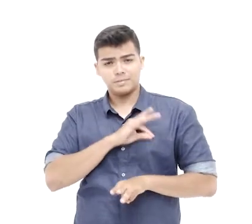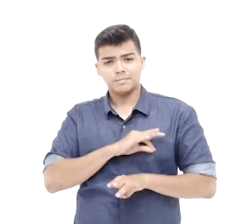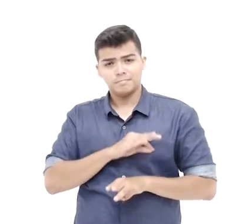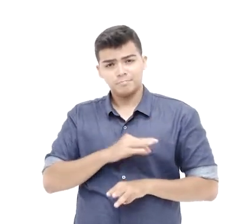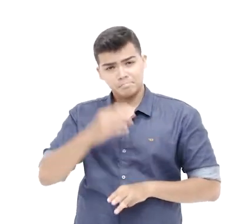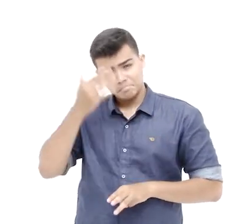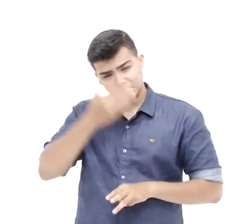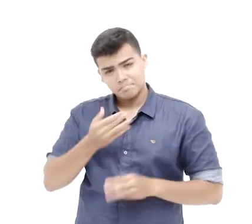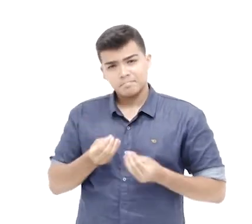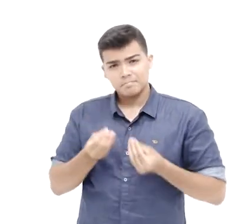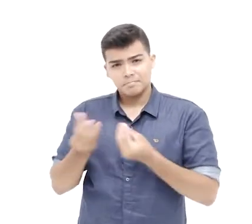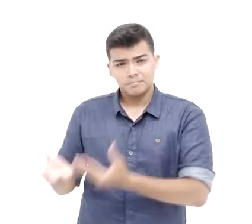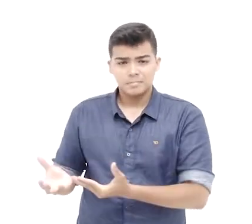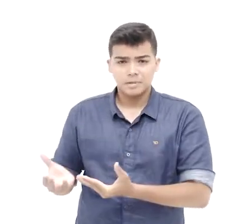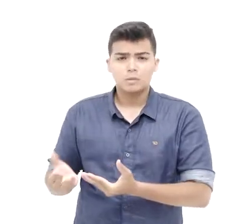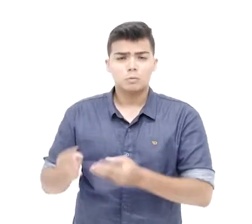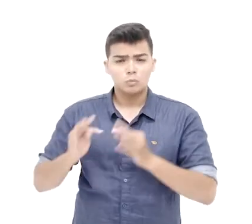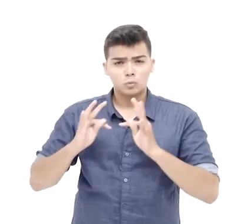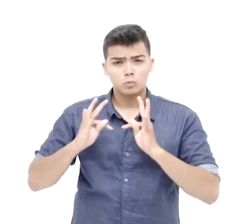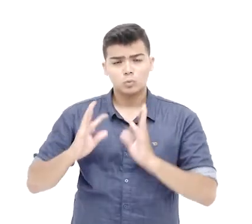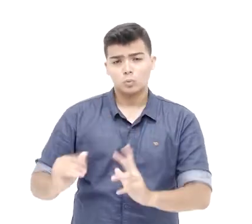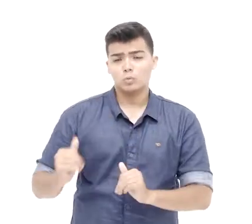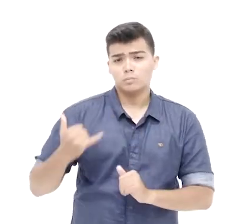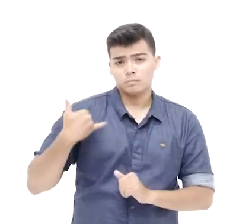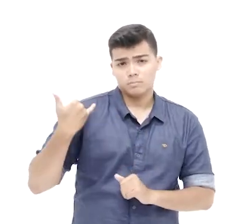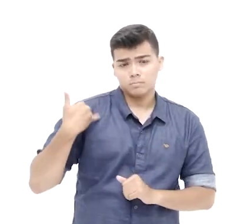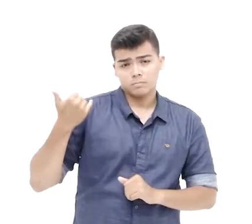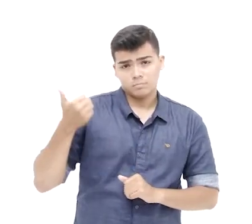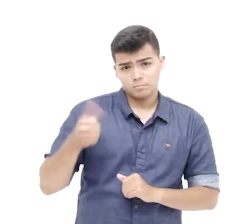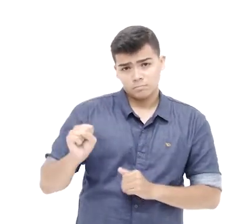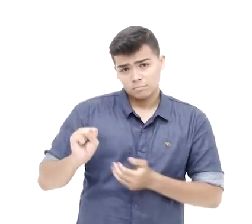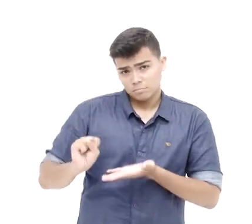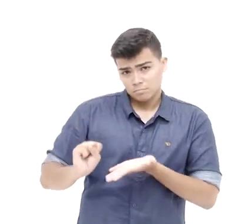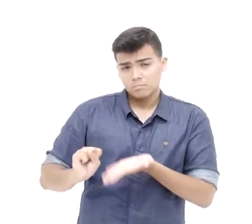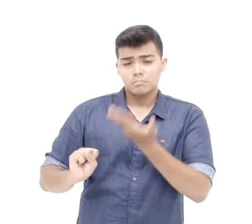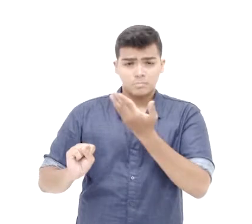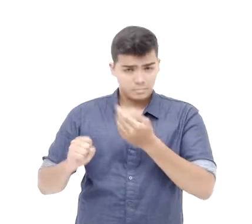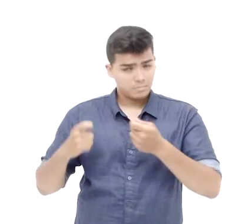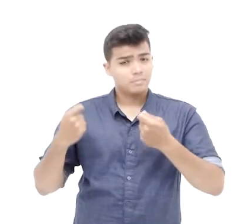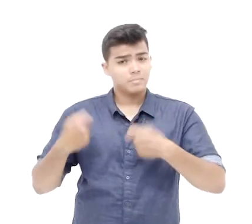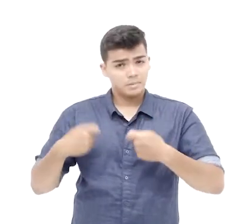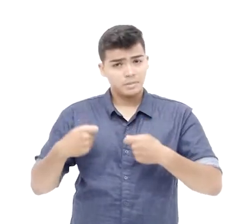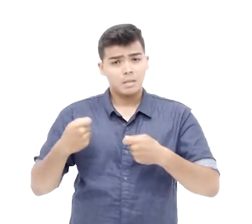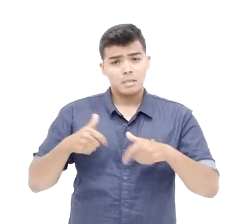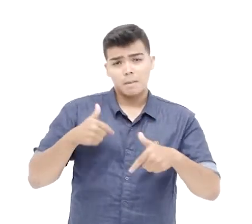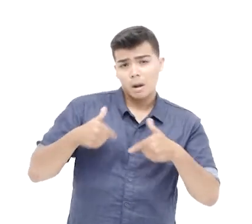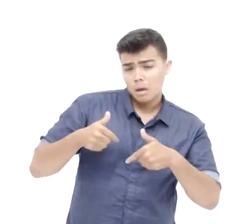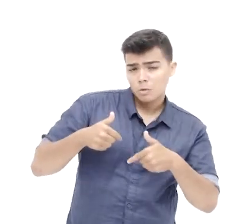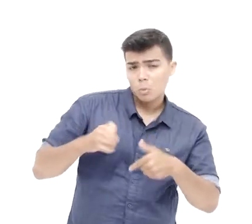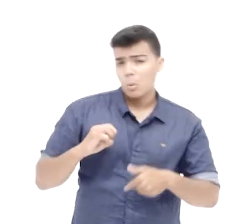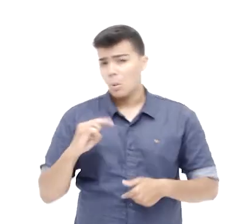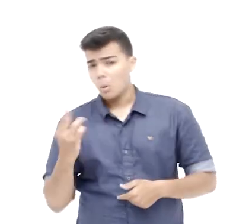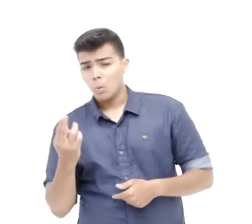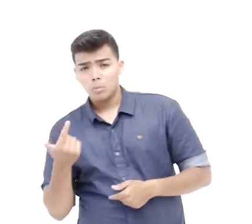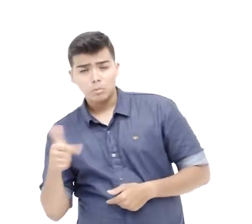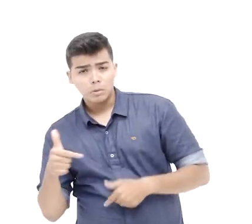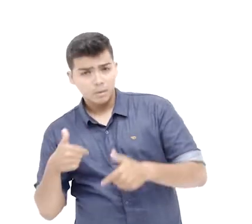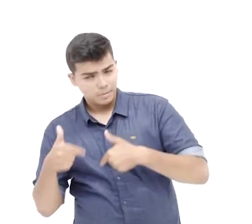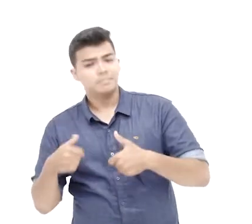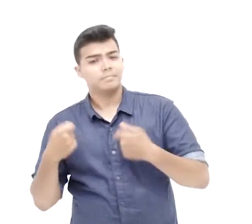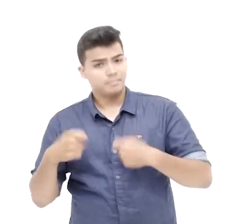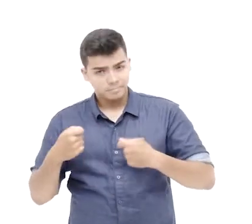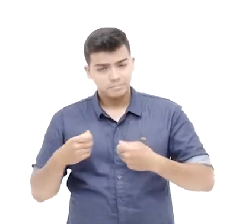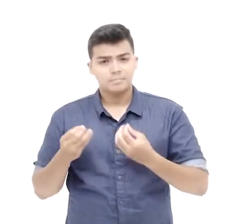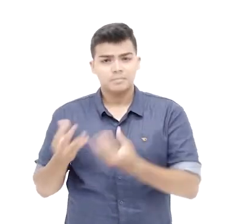trabalho, ela deve ser apresentada por todos os membros familiares que tenham idade a partir de 18 anos de idade, que estejam ou não empregados.